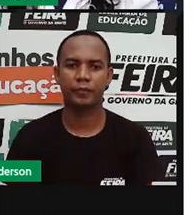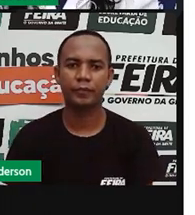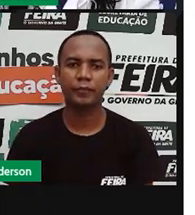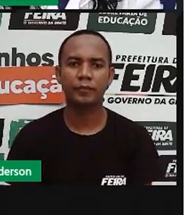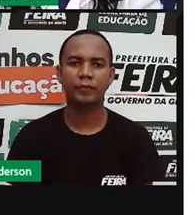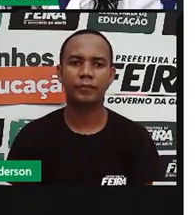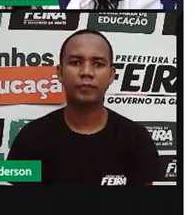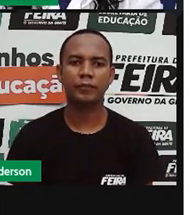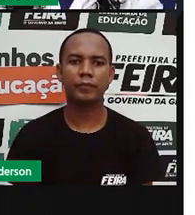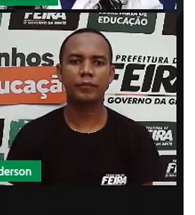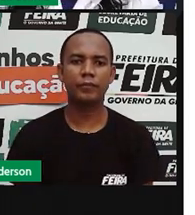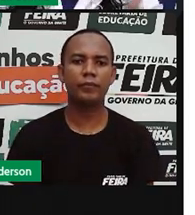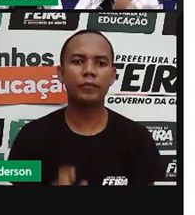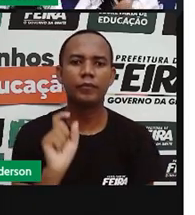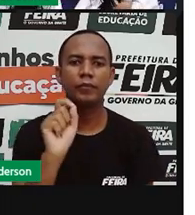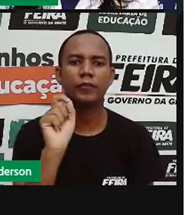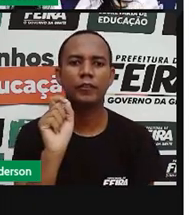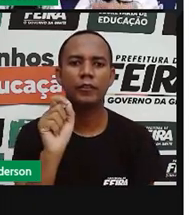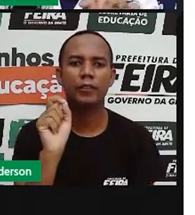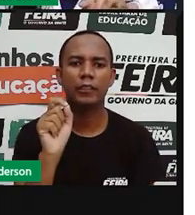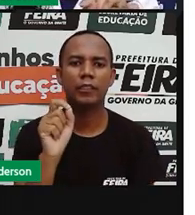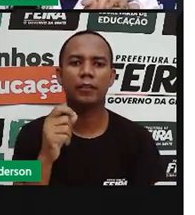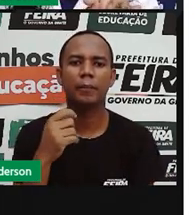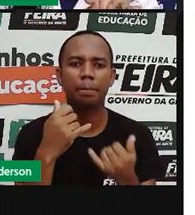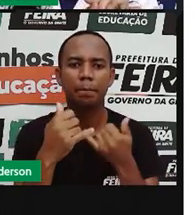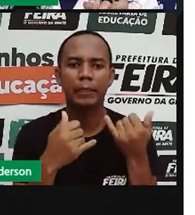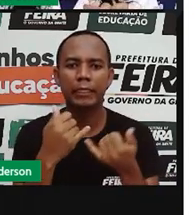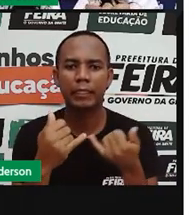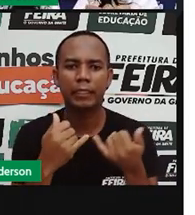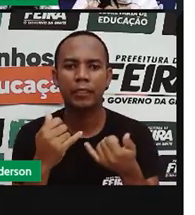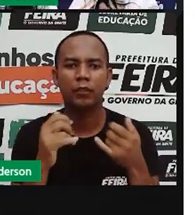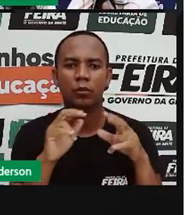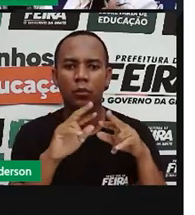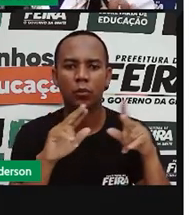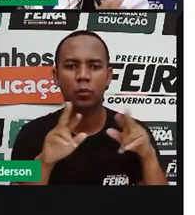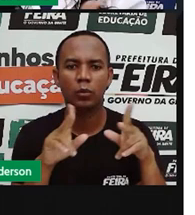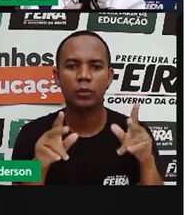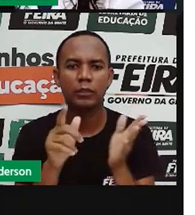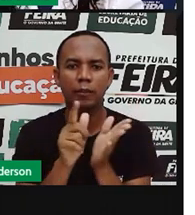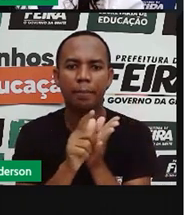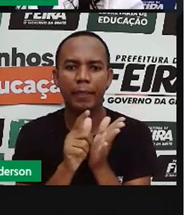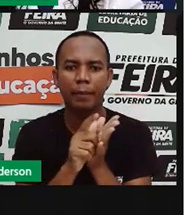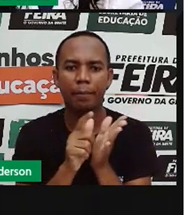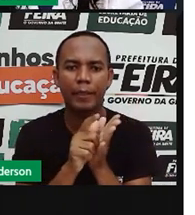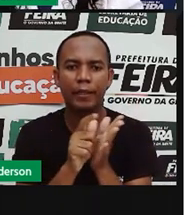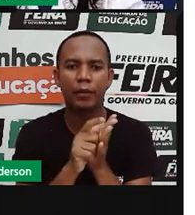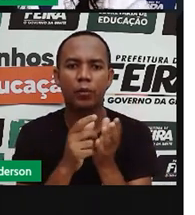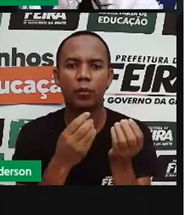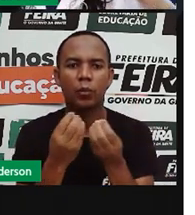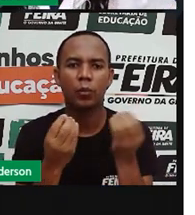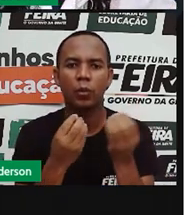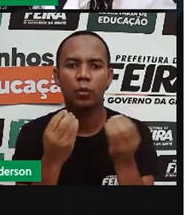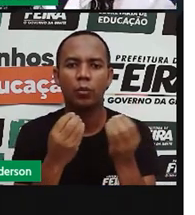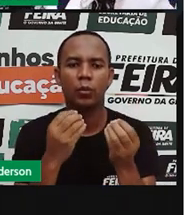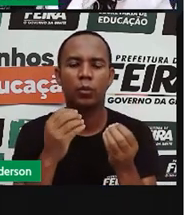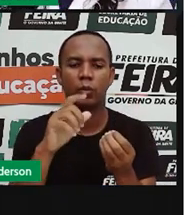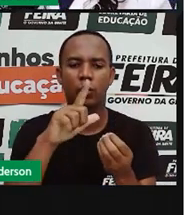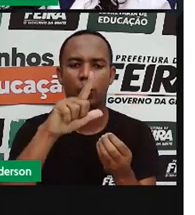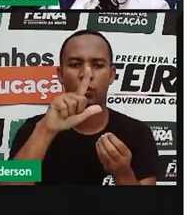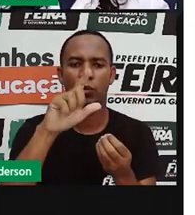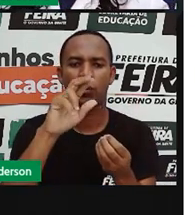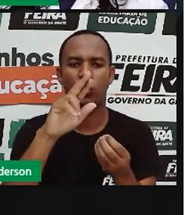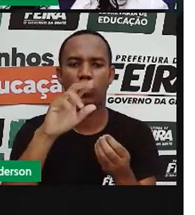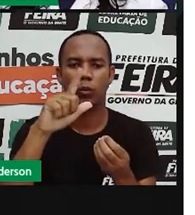A sombra dos brinquedinhos ali no papel, ela está recebendo a luz do lado